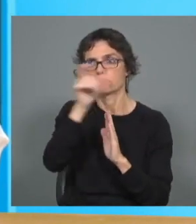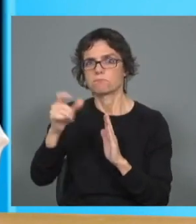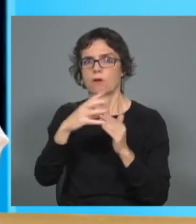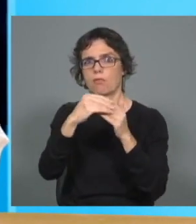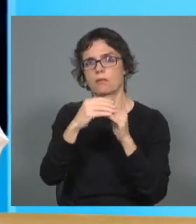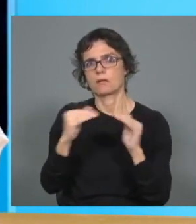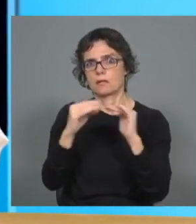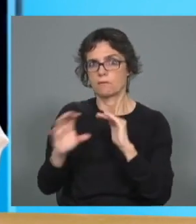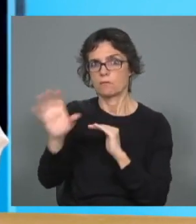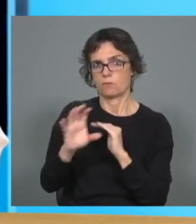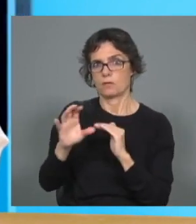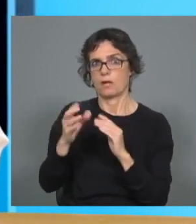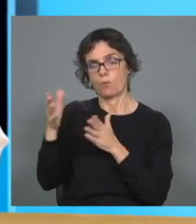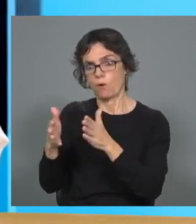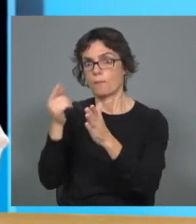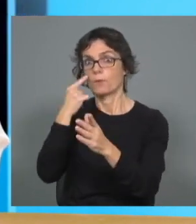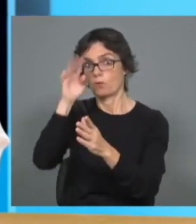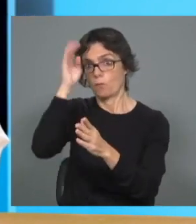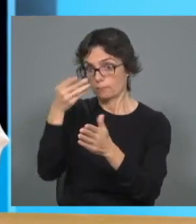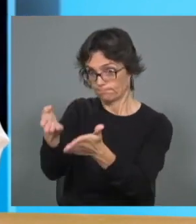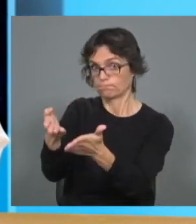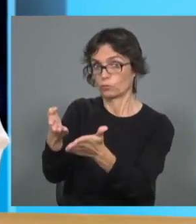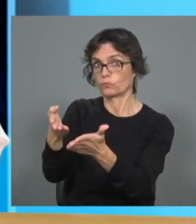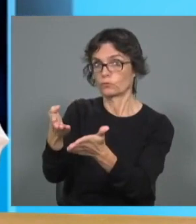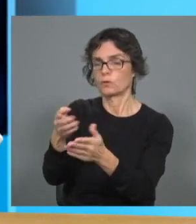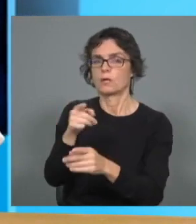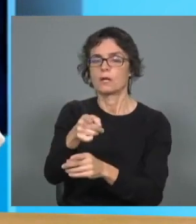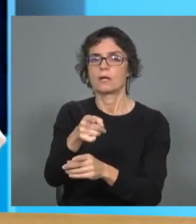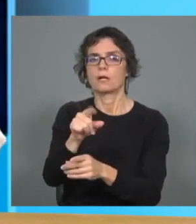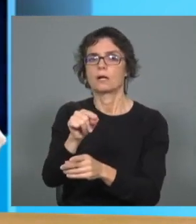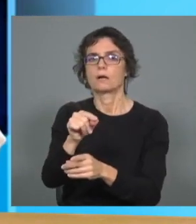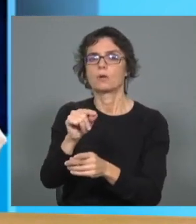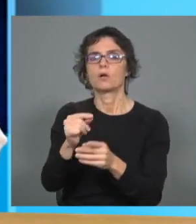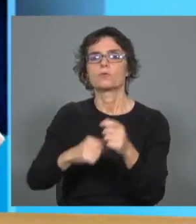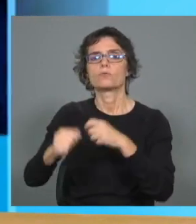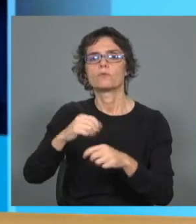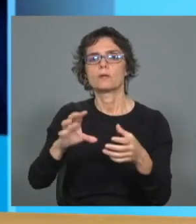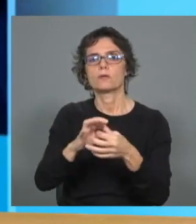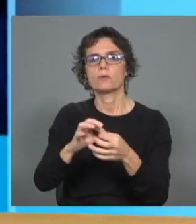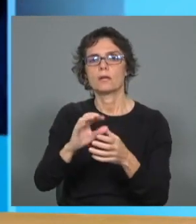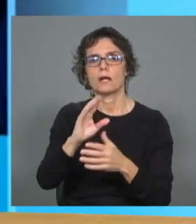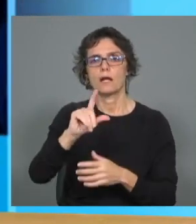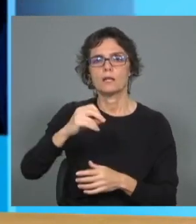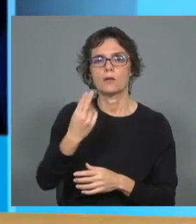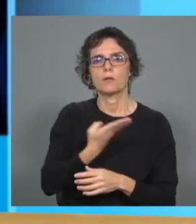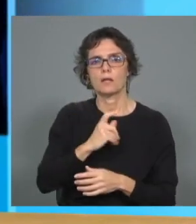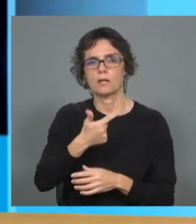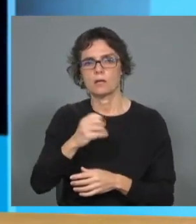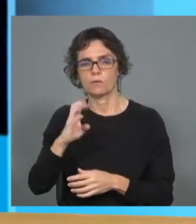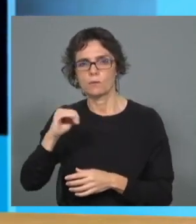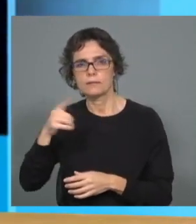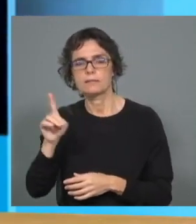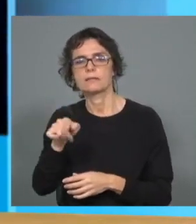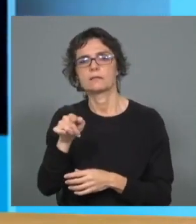apontado um caminho. E há também uma, e tem todo este movimento de Laudato Si, que são formas muito concretas de